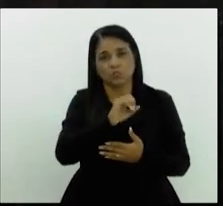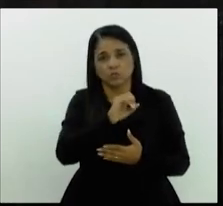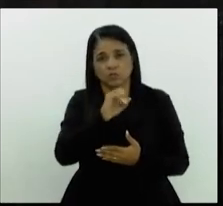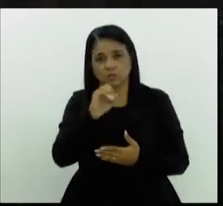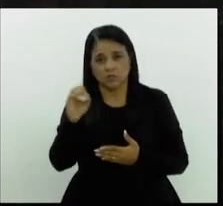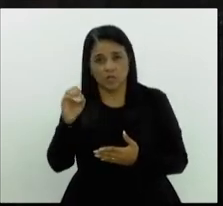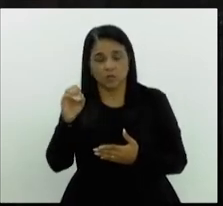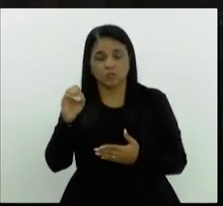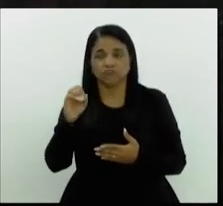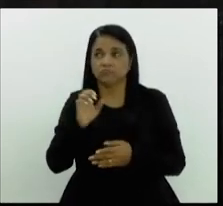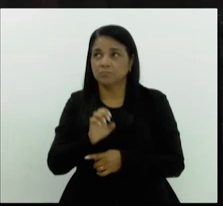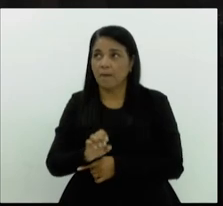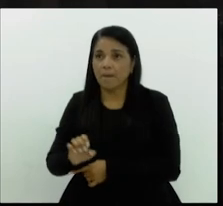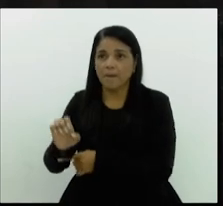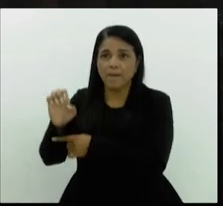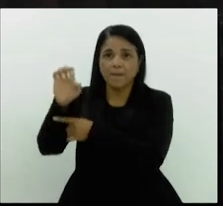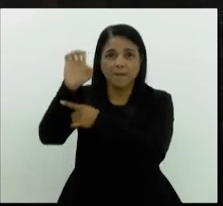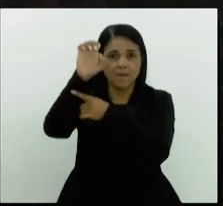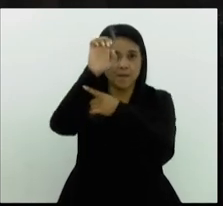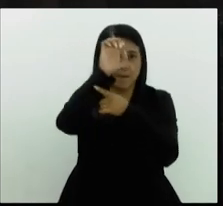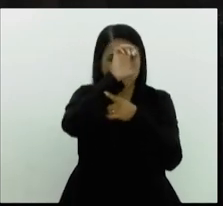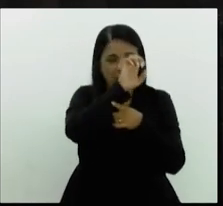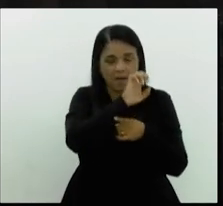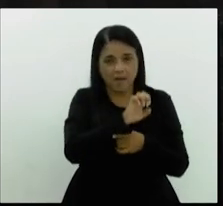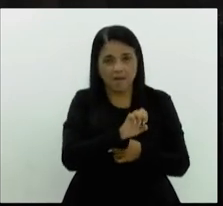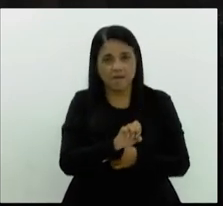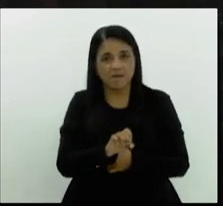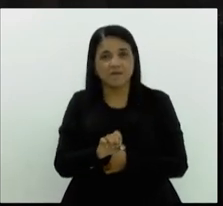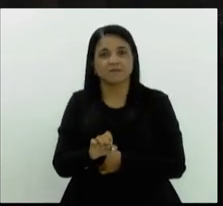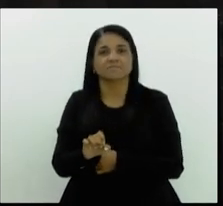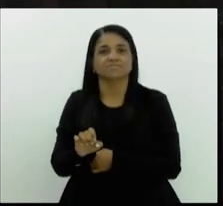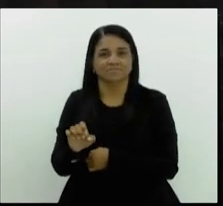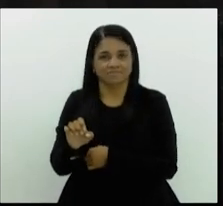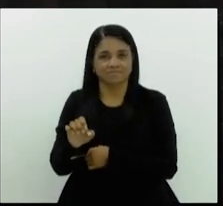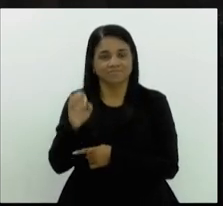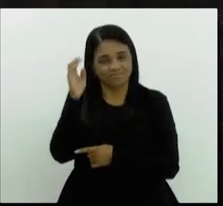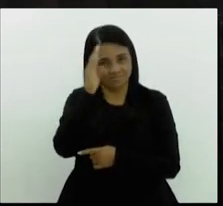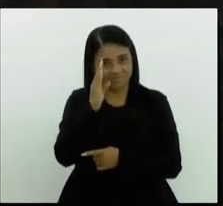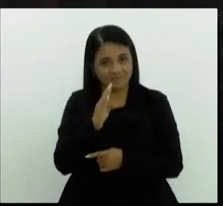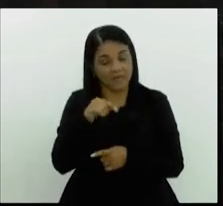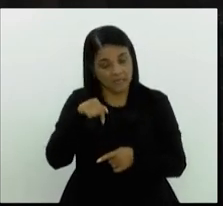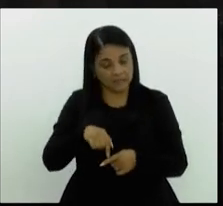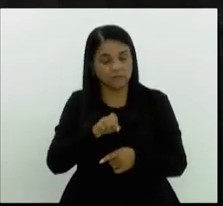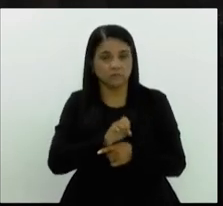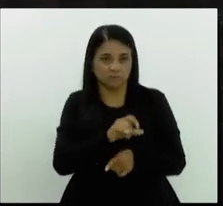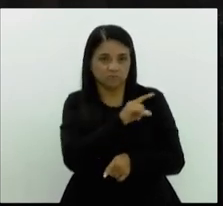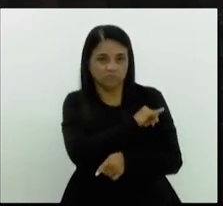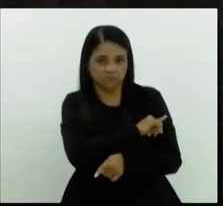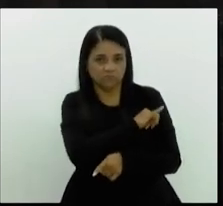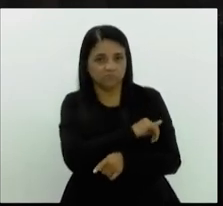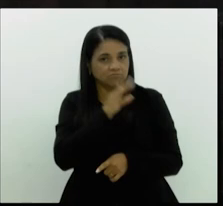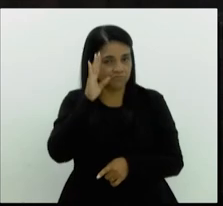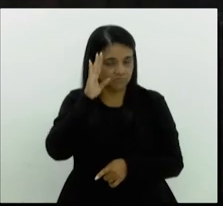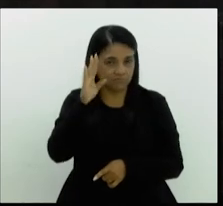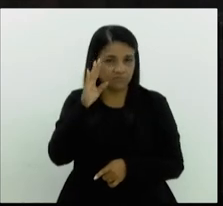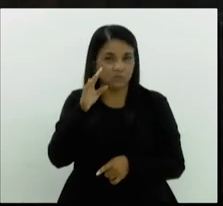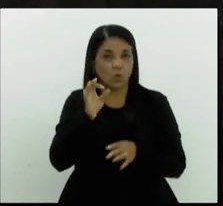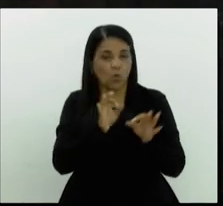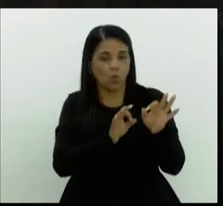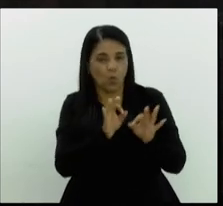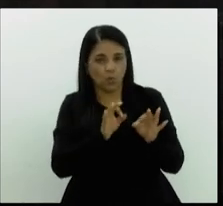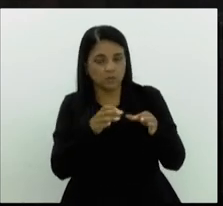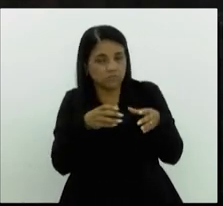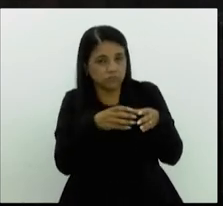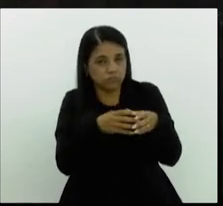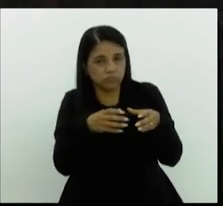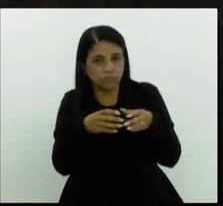os estados do nosso país, inclusive aqui no estado do Rio de Janeiro, com organizações em